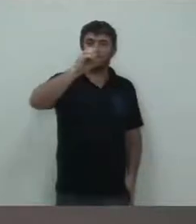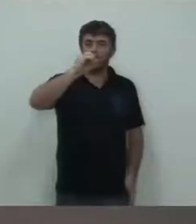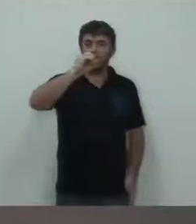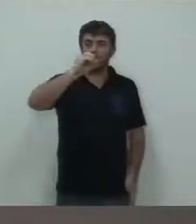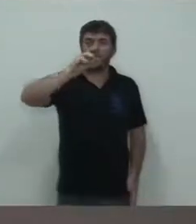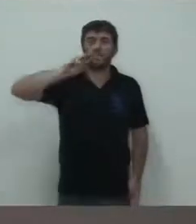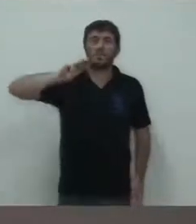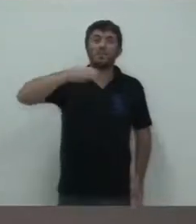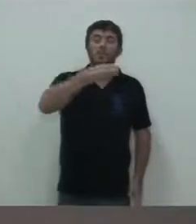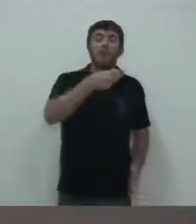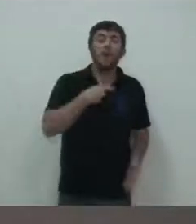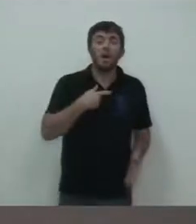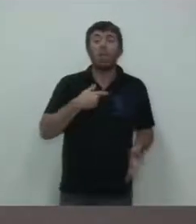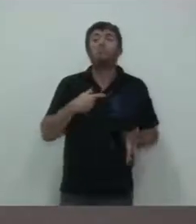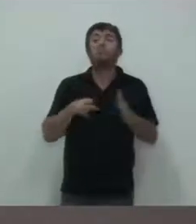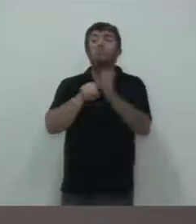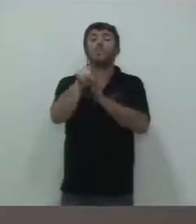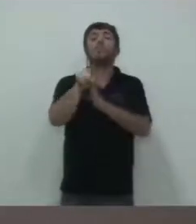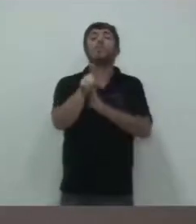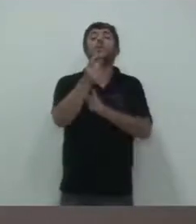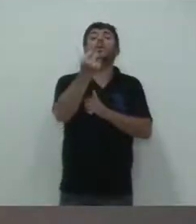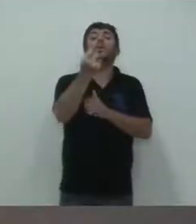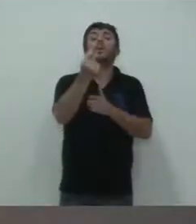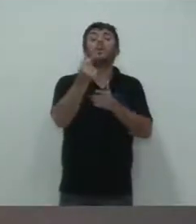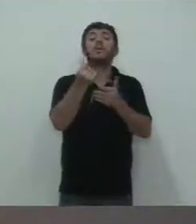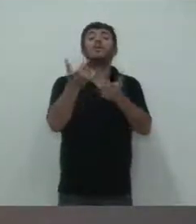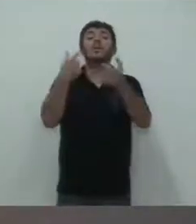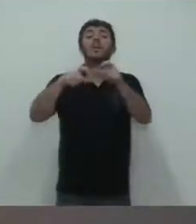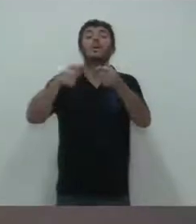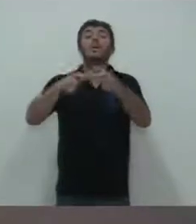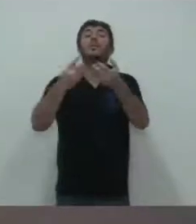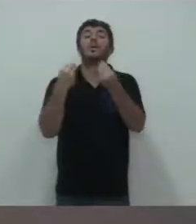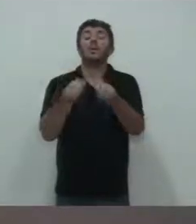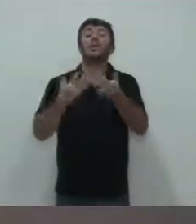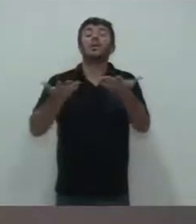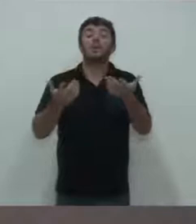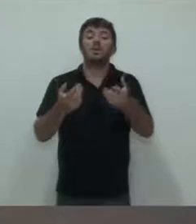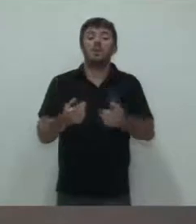Cadê esse dinheiro? Onde está o dinheiro da nossa cidade?